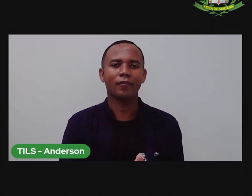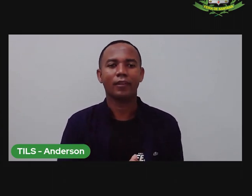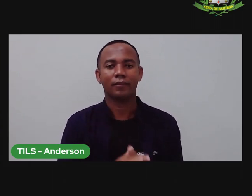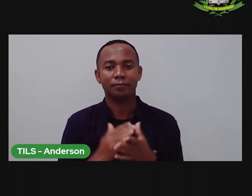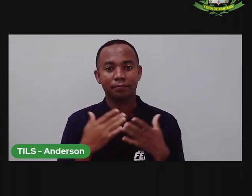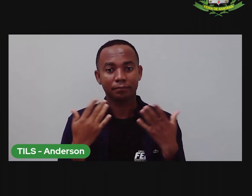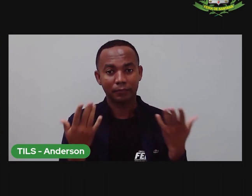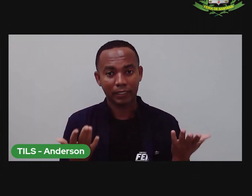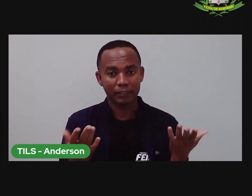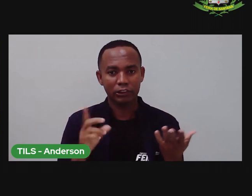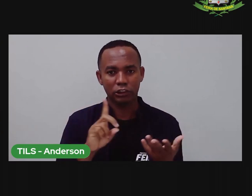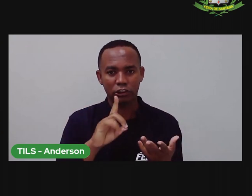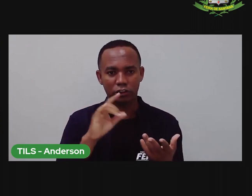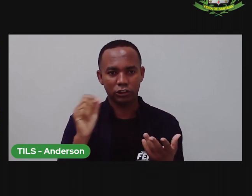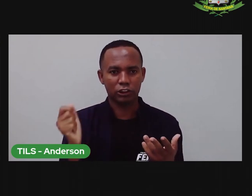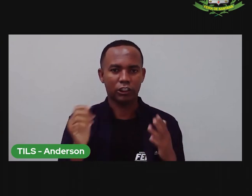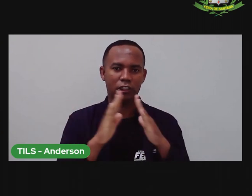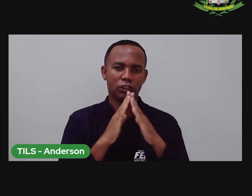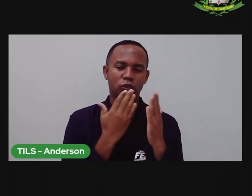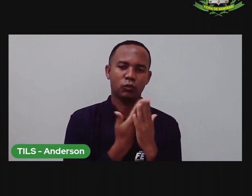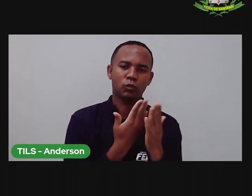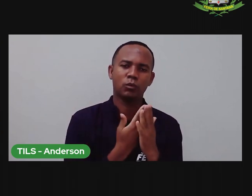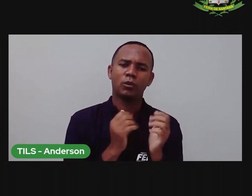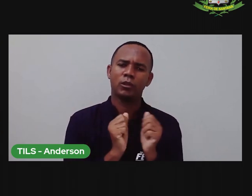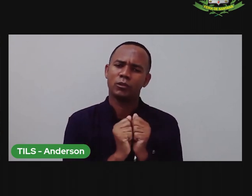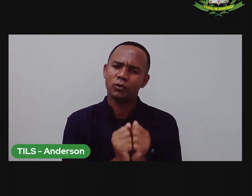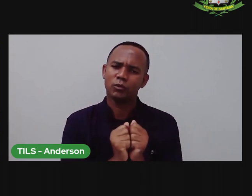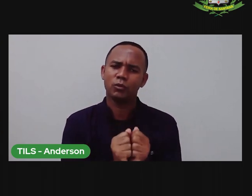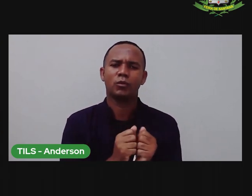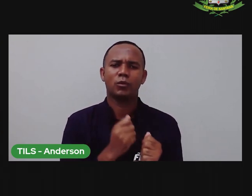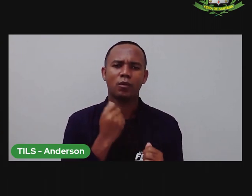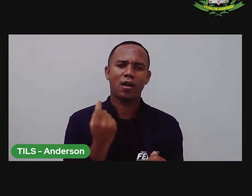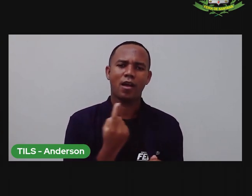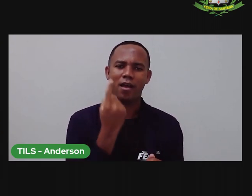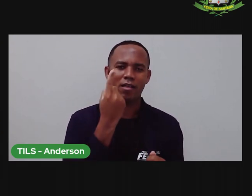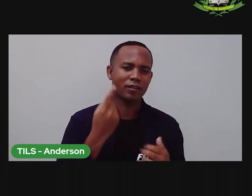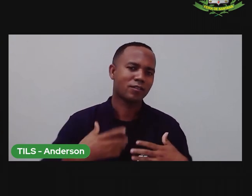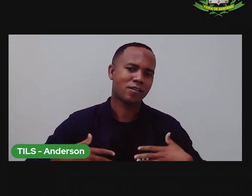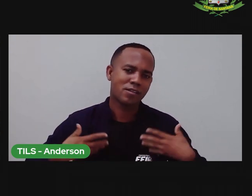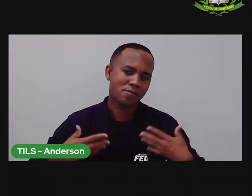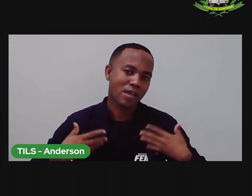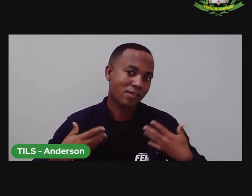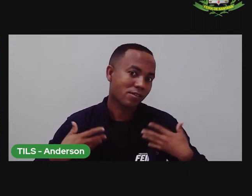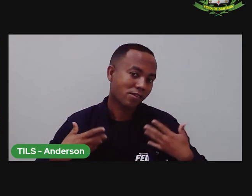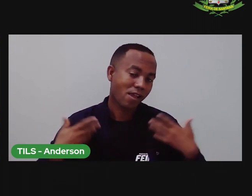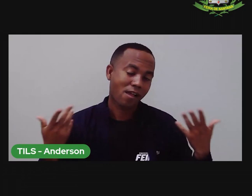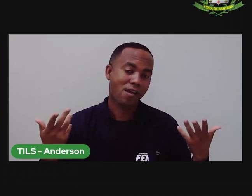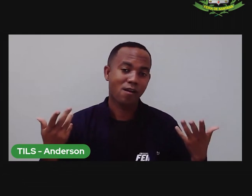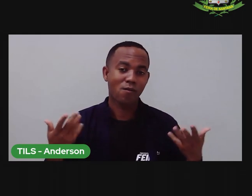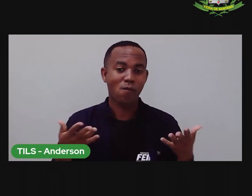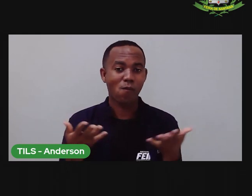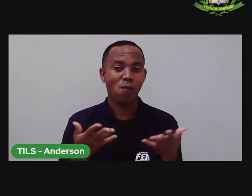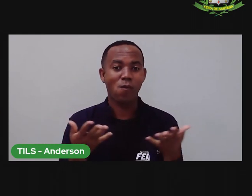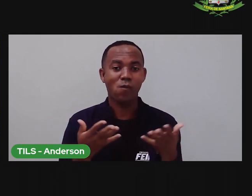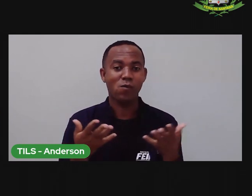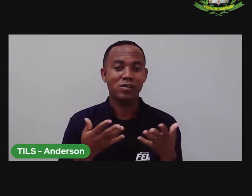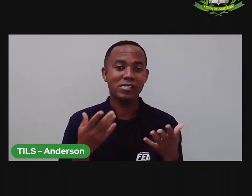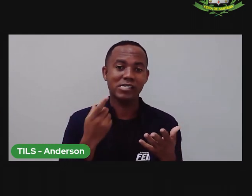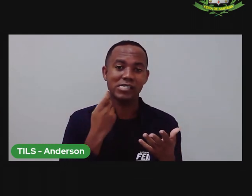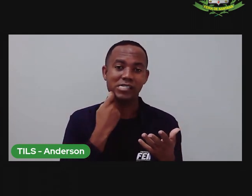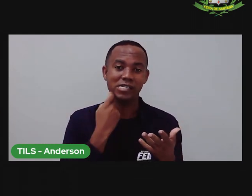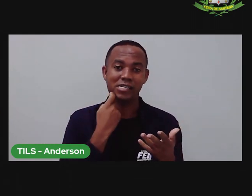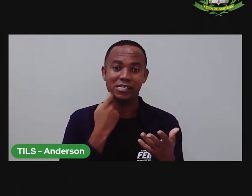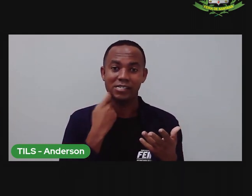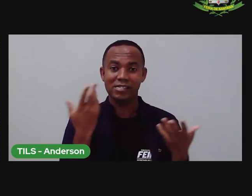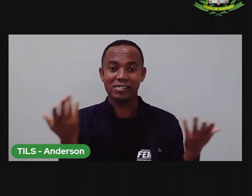Mais um dia aí de aula com Pró Maria e Anderson! Animação, animação, animação, porque hoje é sextou,